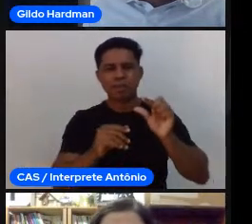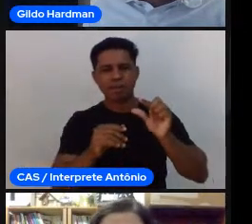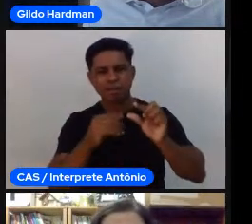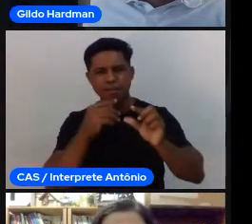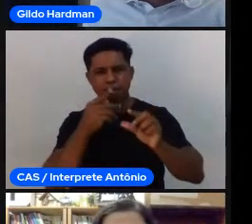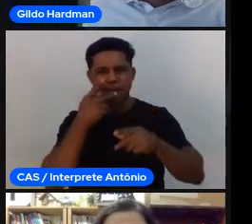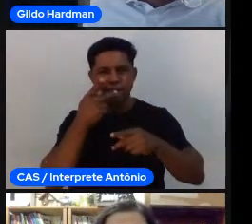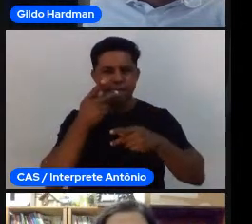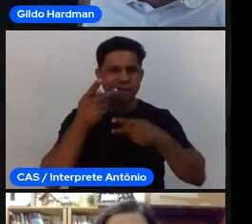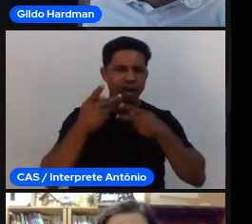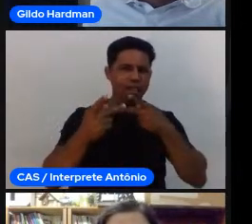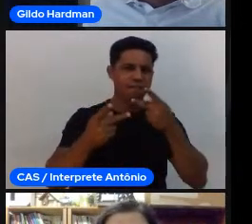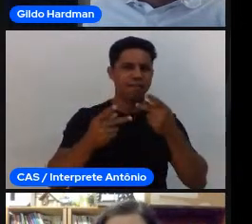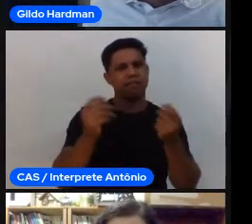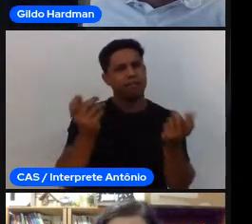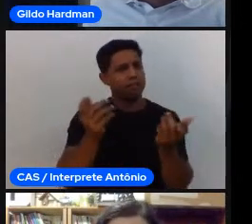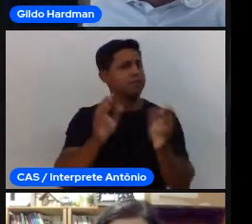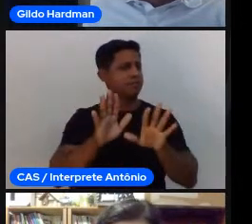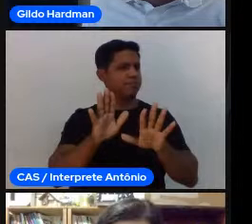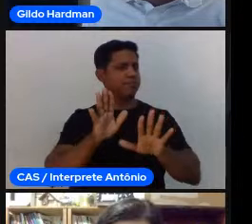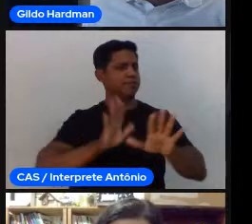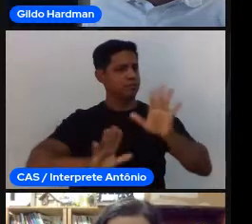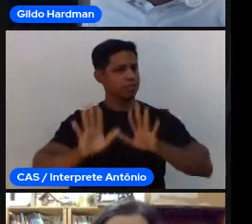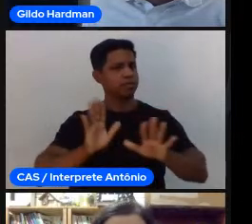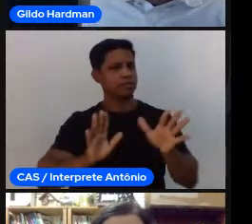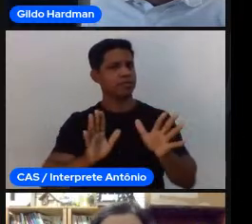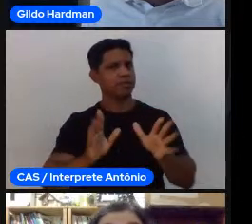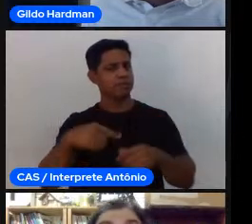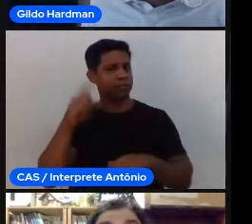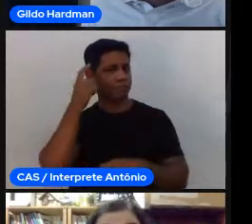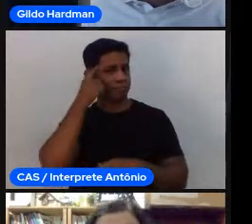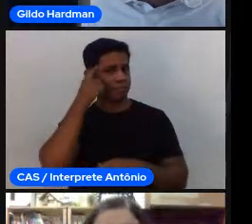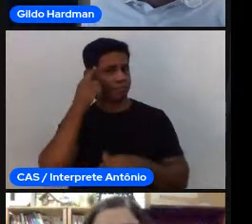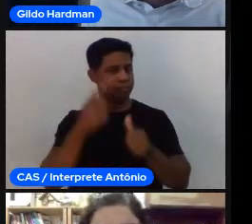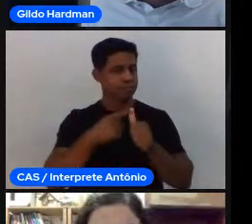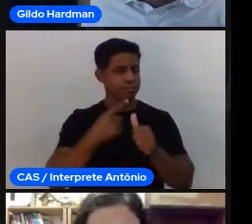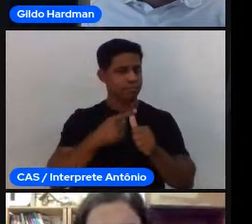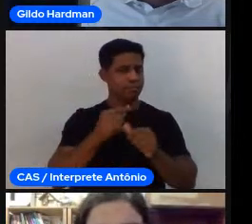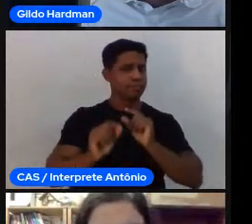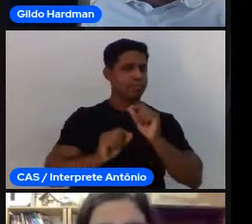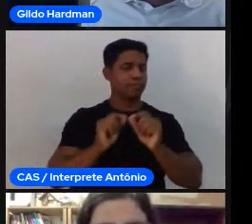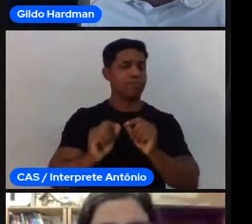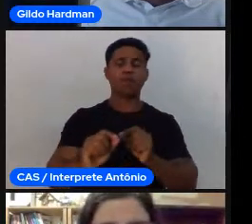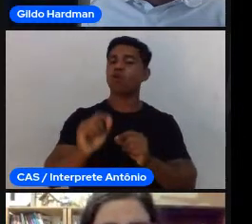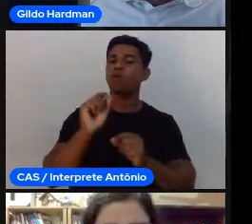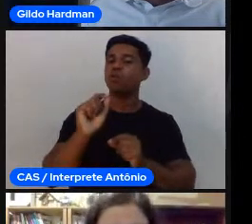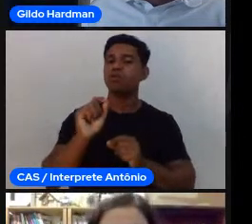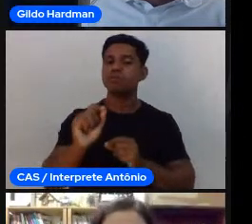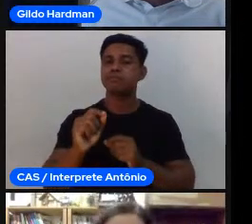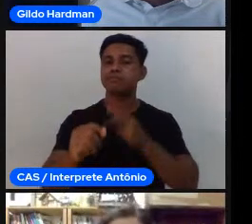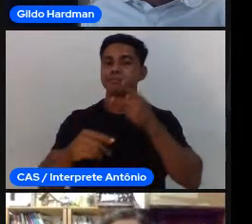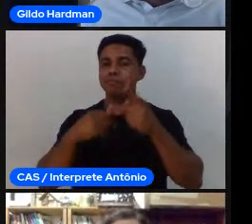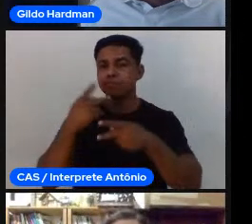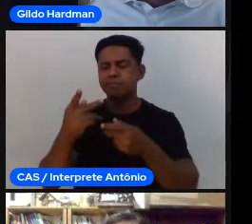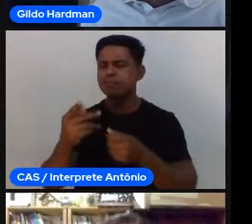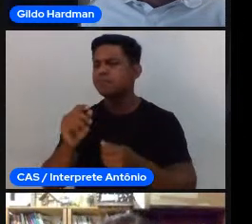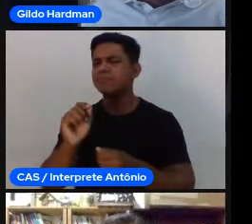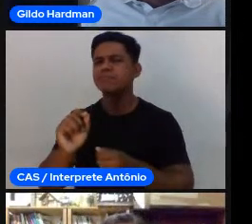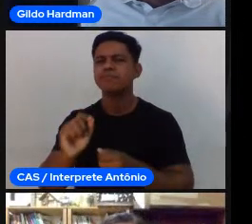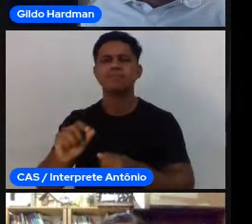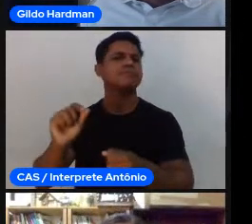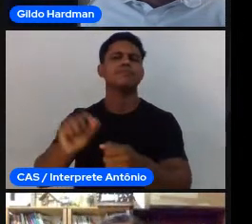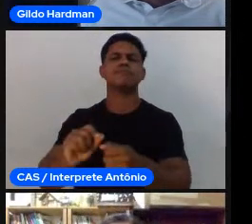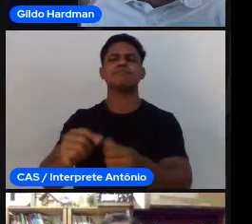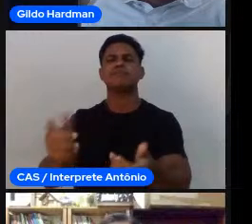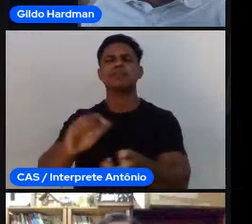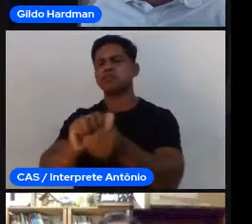Entre eu falar você não fez porque você é burro e o que a gente precisa fazer para você conseguir fazer esse esporte, existe um abismo enorme